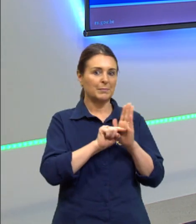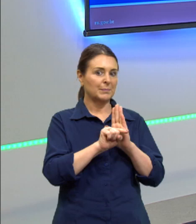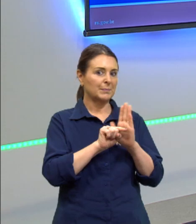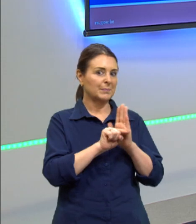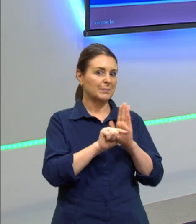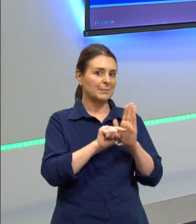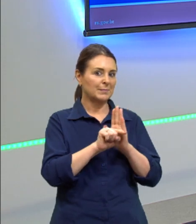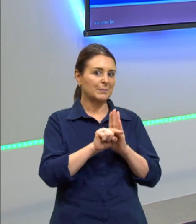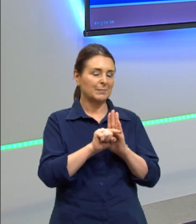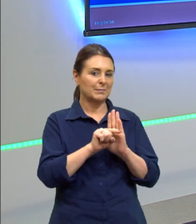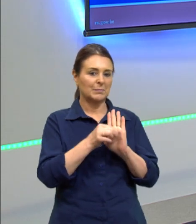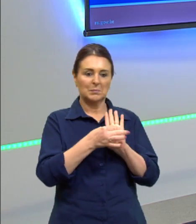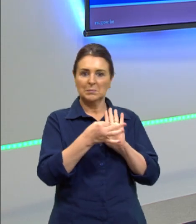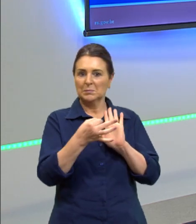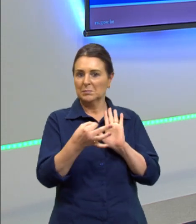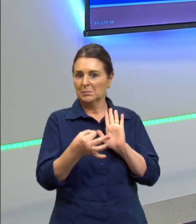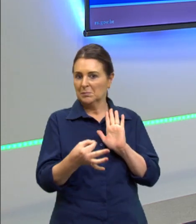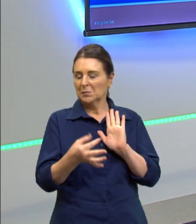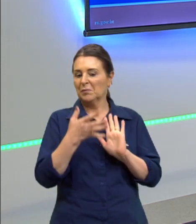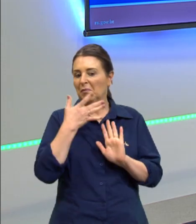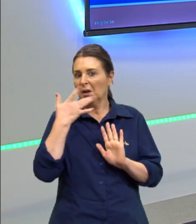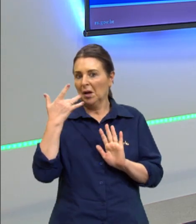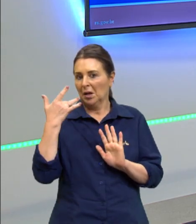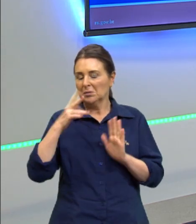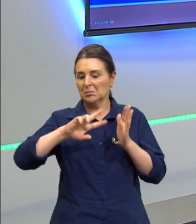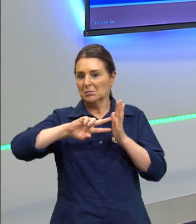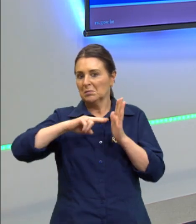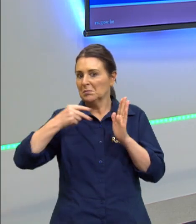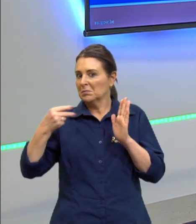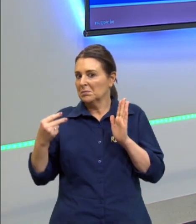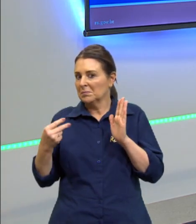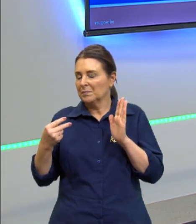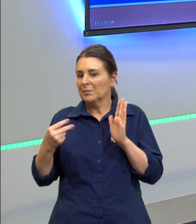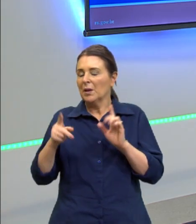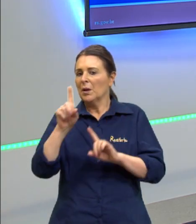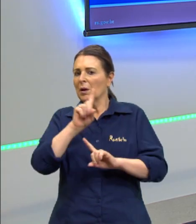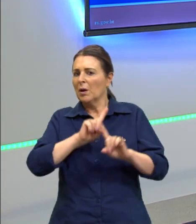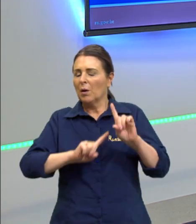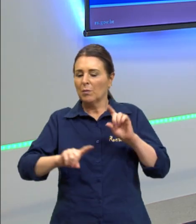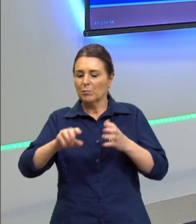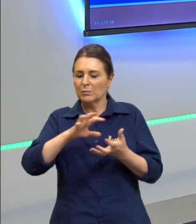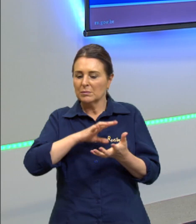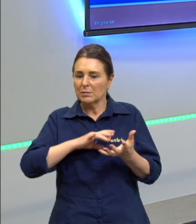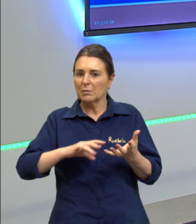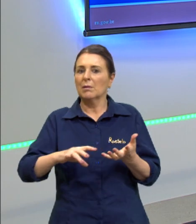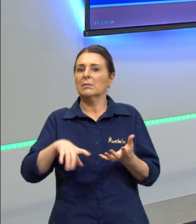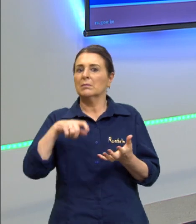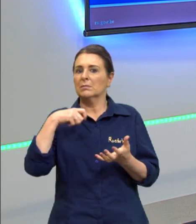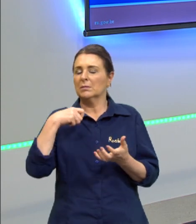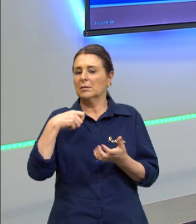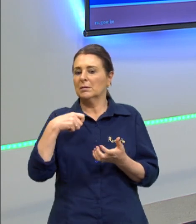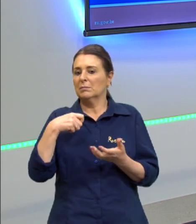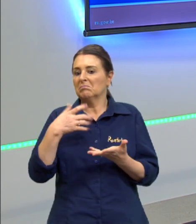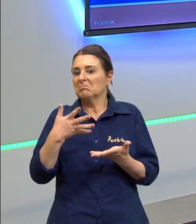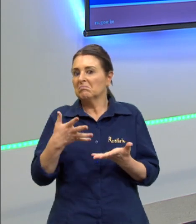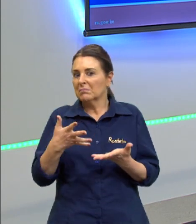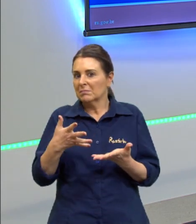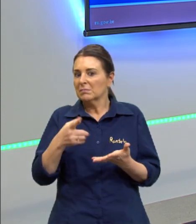na minha opinião, uma questão de fácil interpretação. Alguns cálculos que realmente, se você